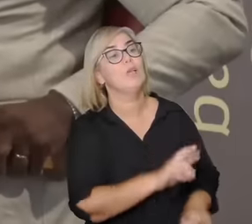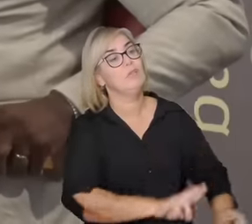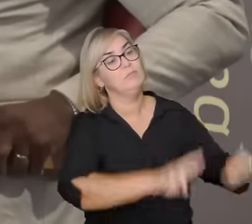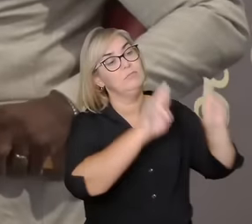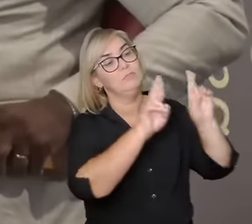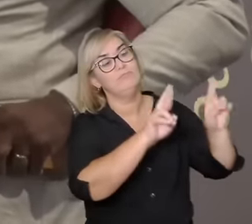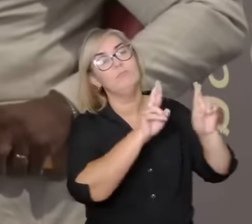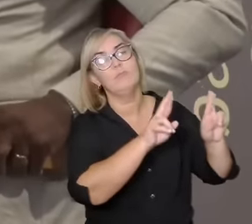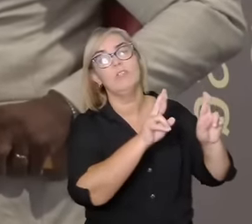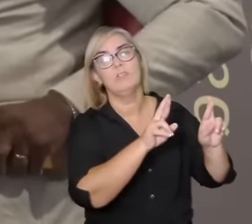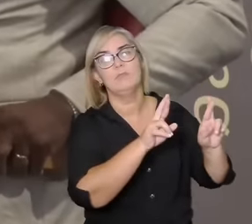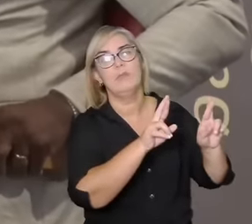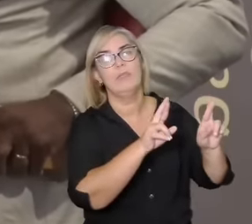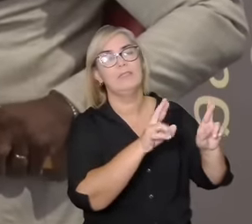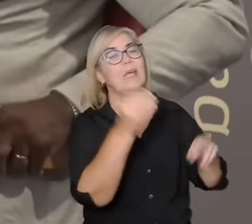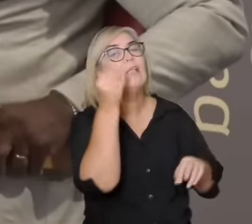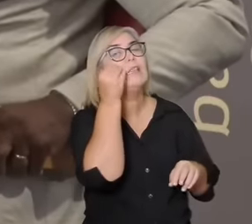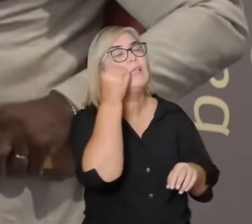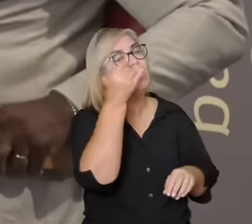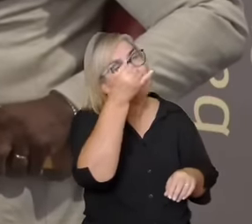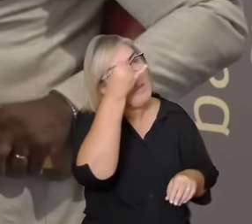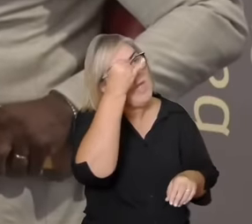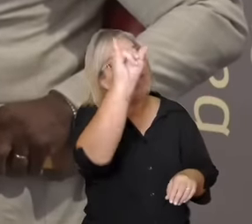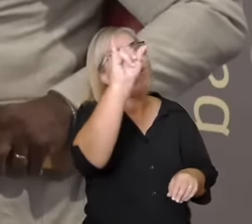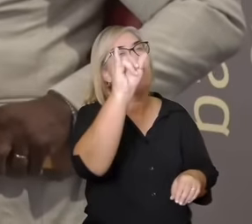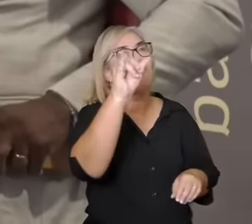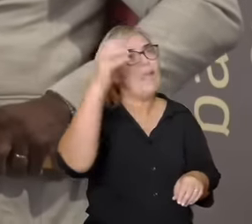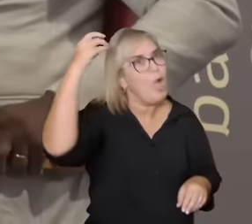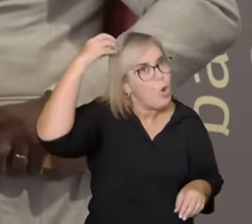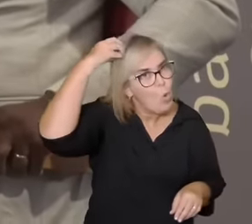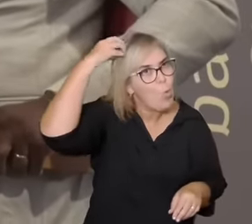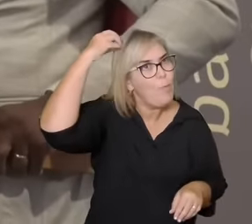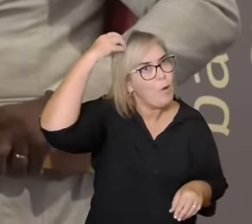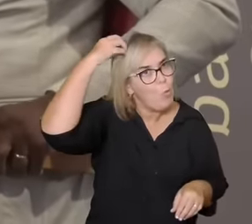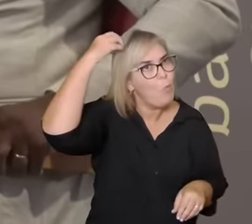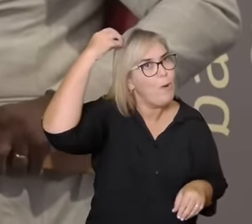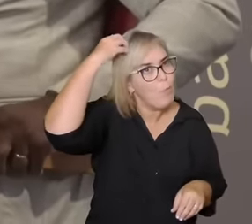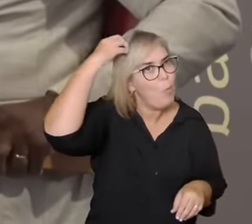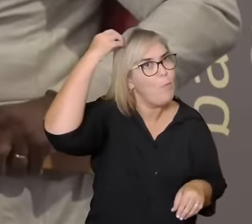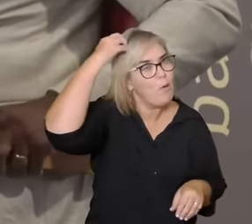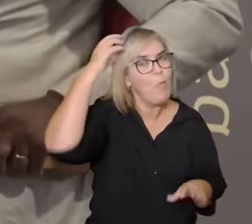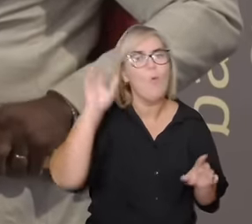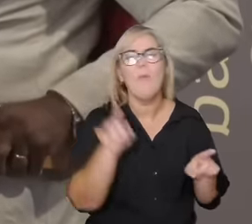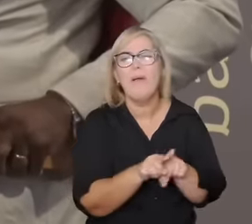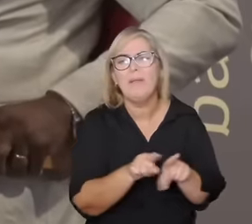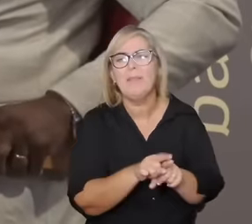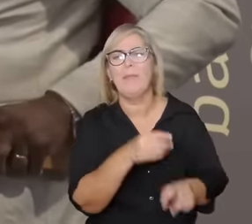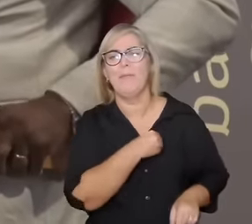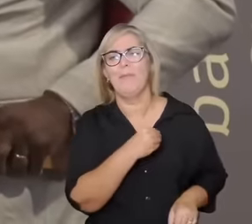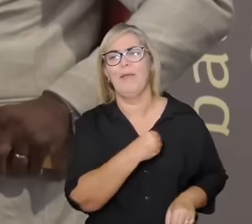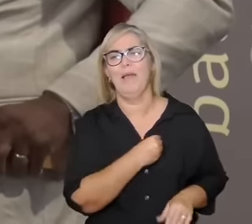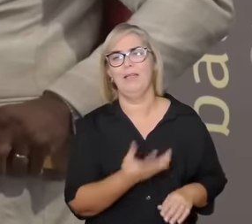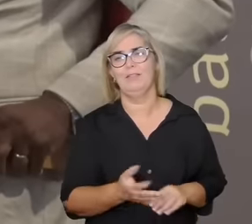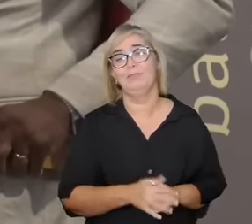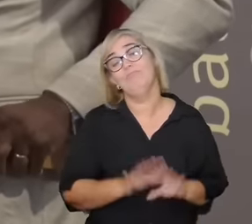esperança e menos para a culpa menos para o pecado e talvez mais para o cuidado que está presente em muitos cristãos